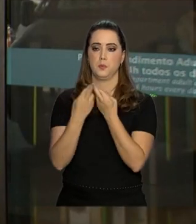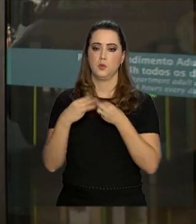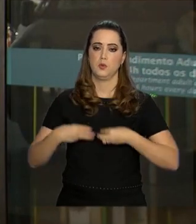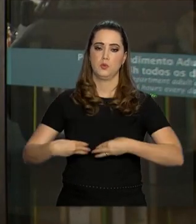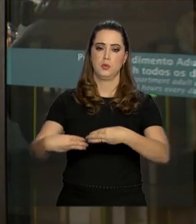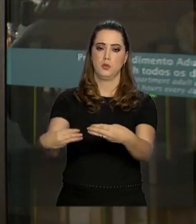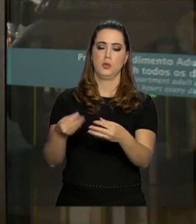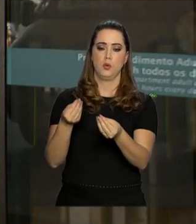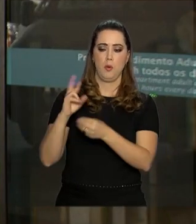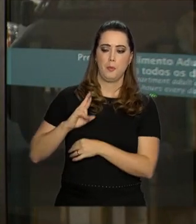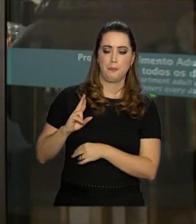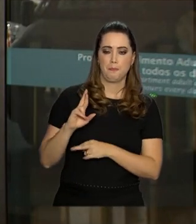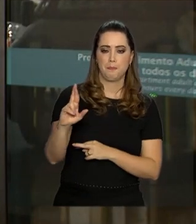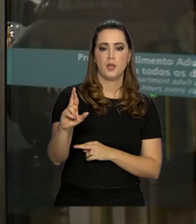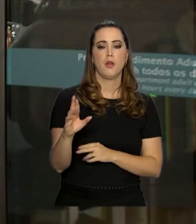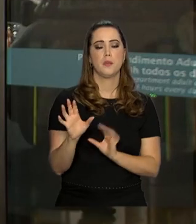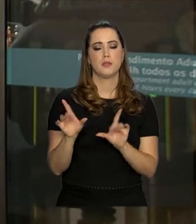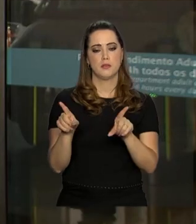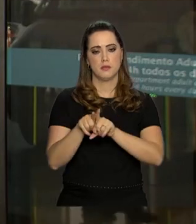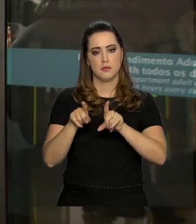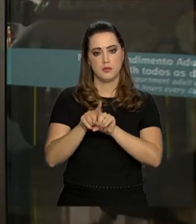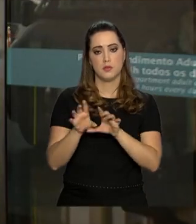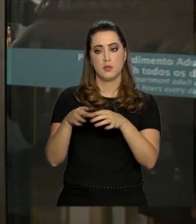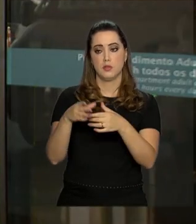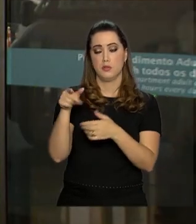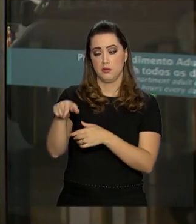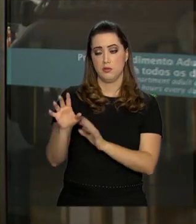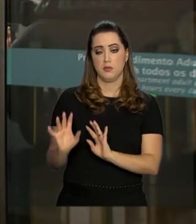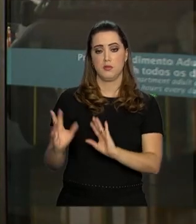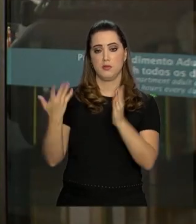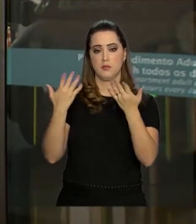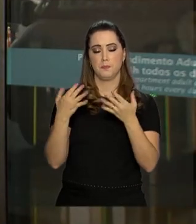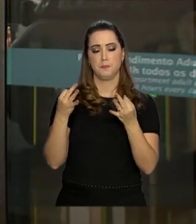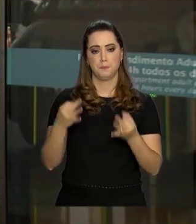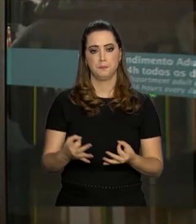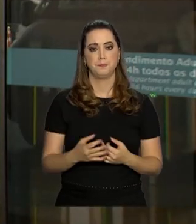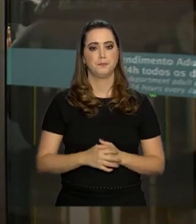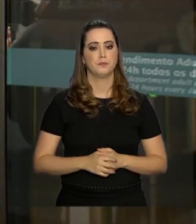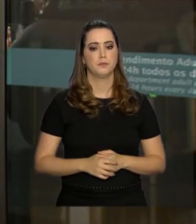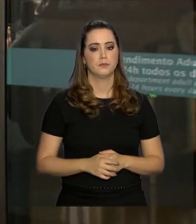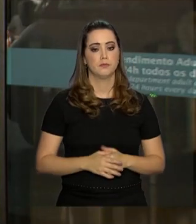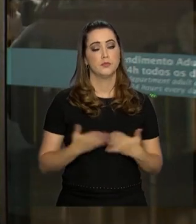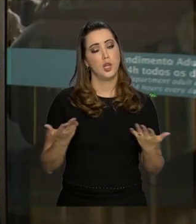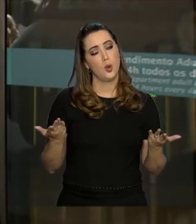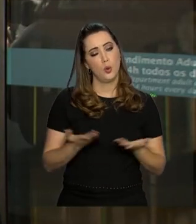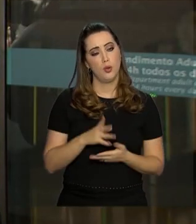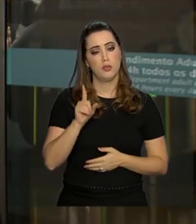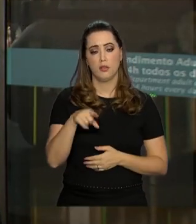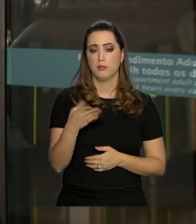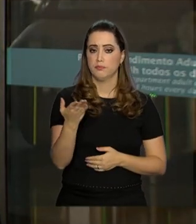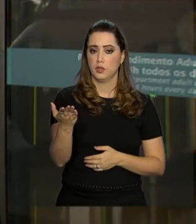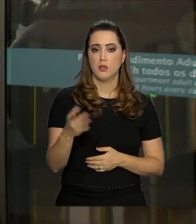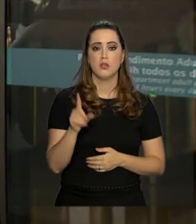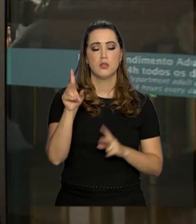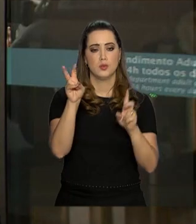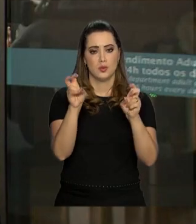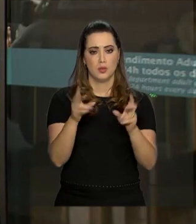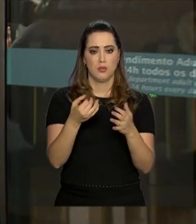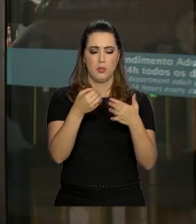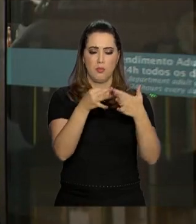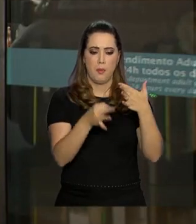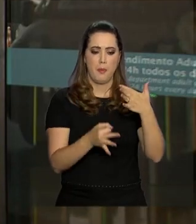como o tem representado, inclusive, nesses eventos oficiais Por hora foi isso, uma pauta bastante